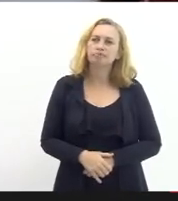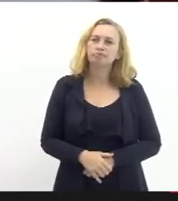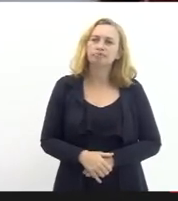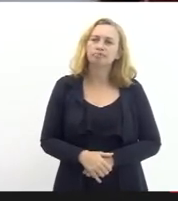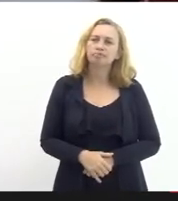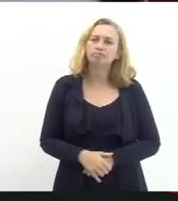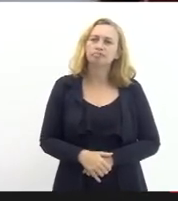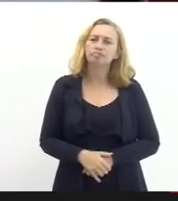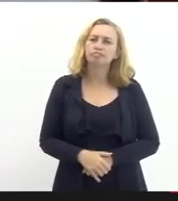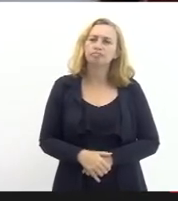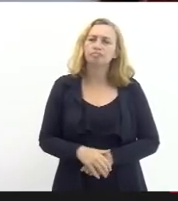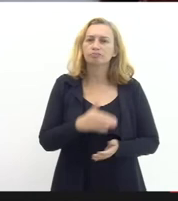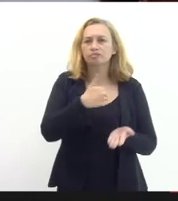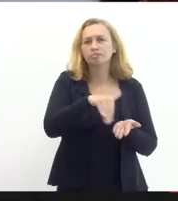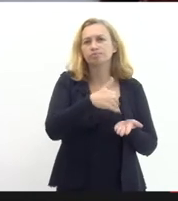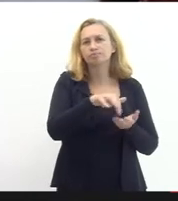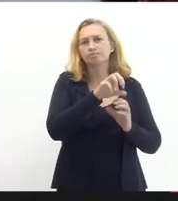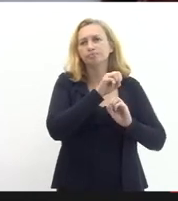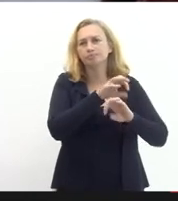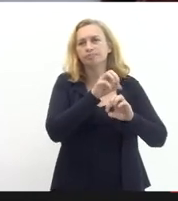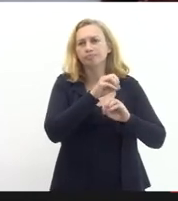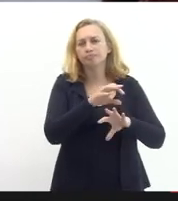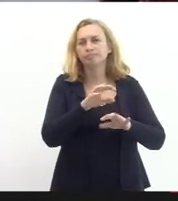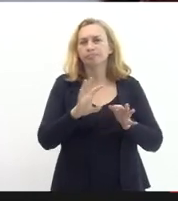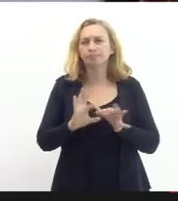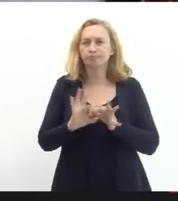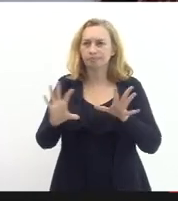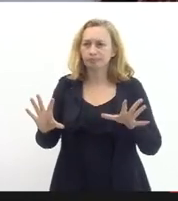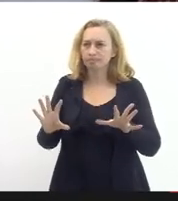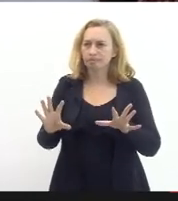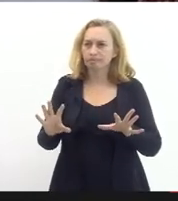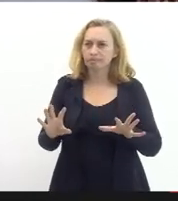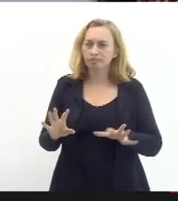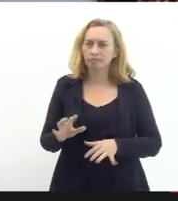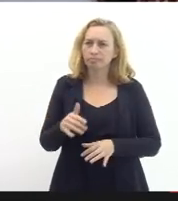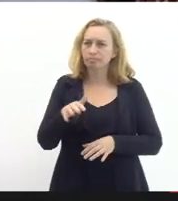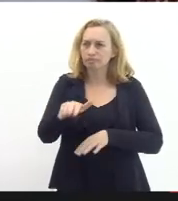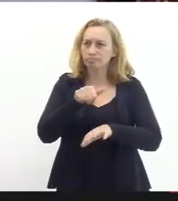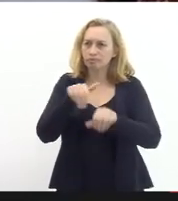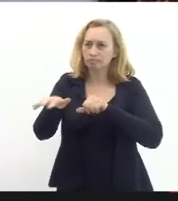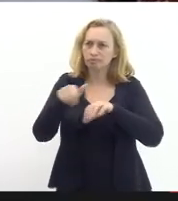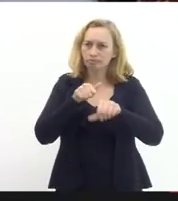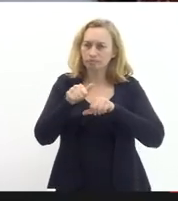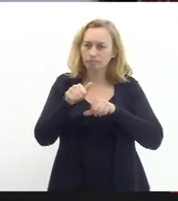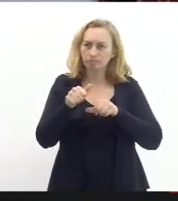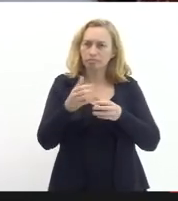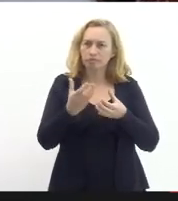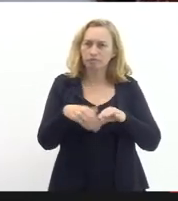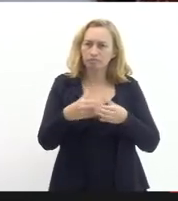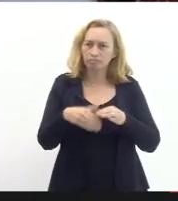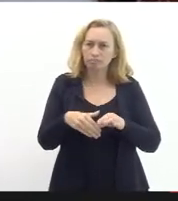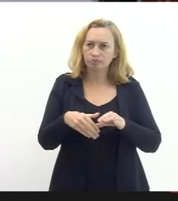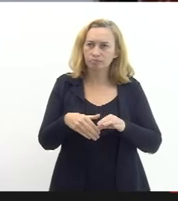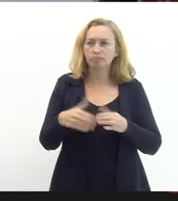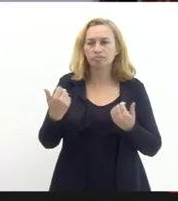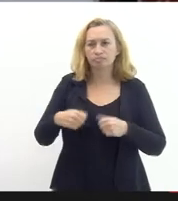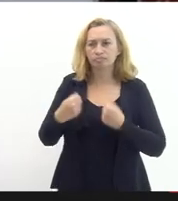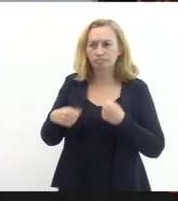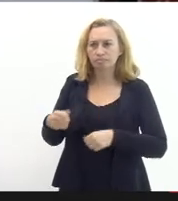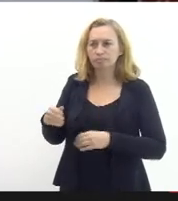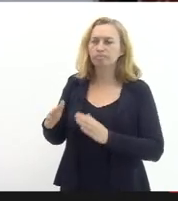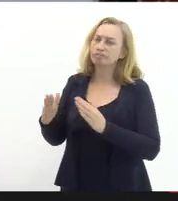a CEDURC ela não tem a autonomia de convocar os candidatos sem autorização prévia da Casa Civil